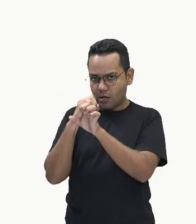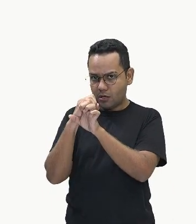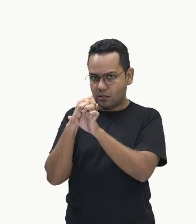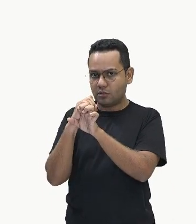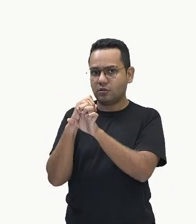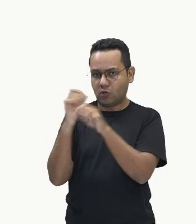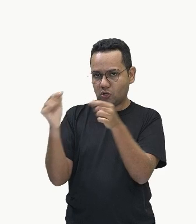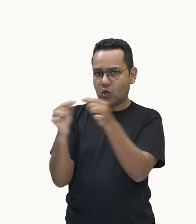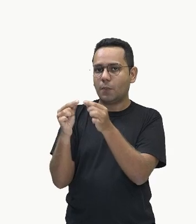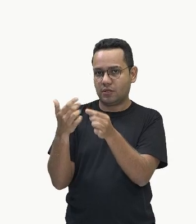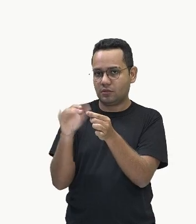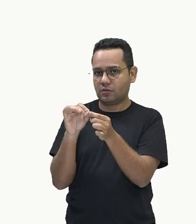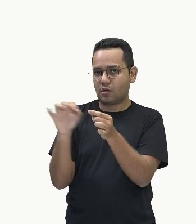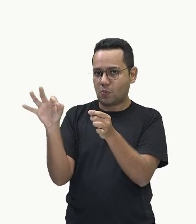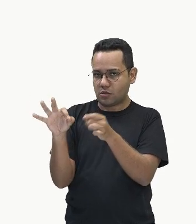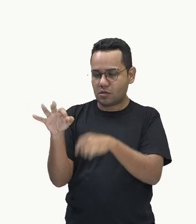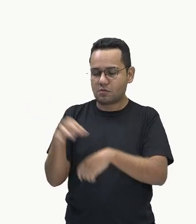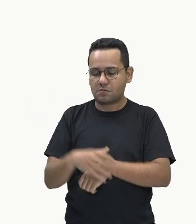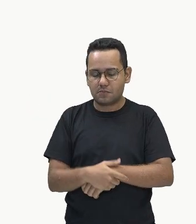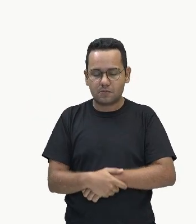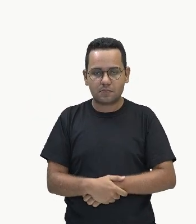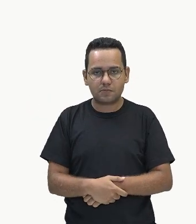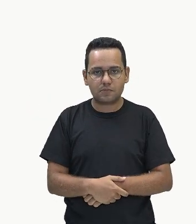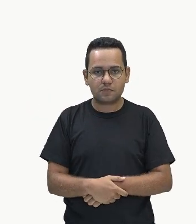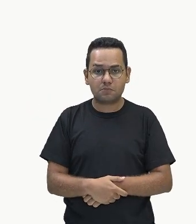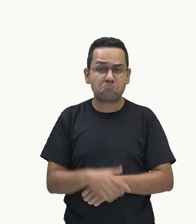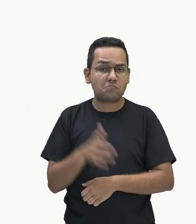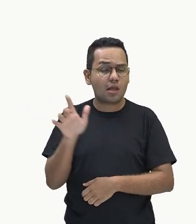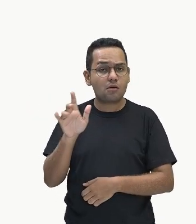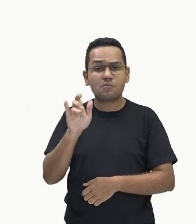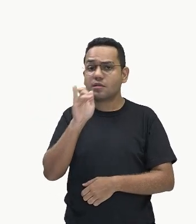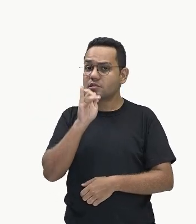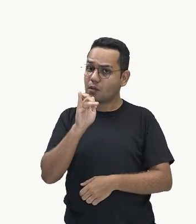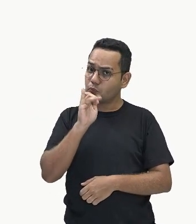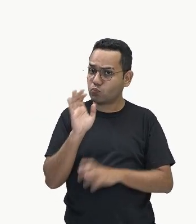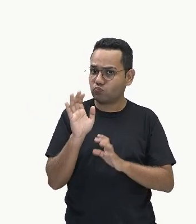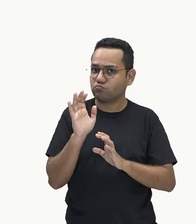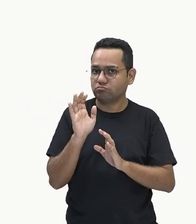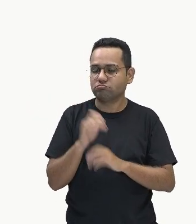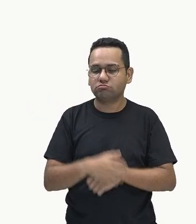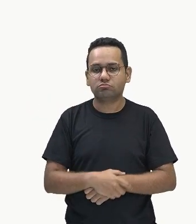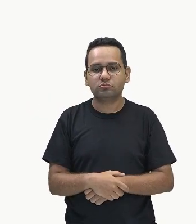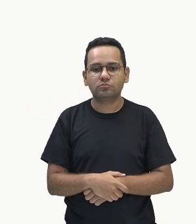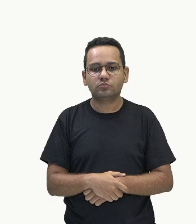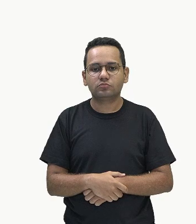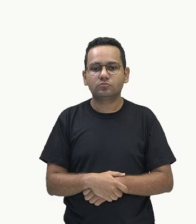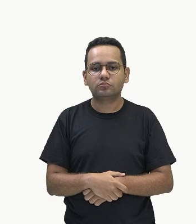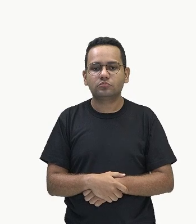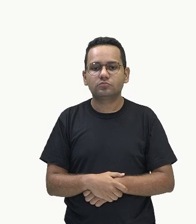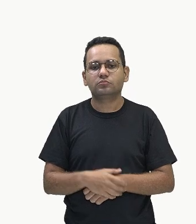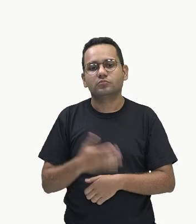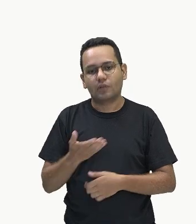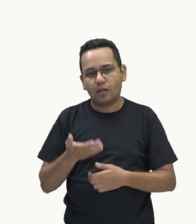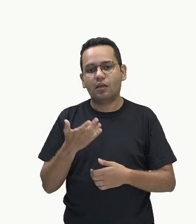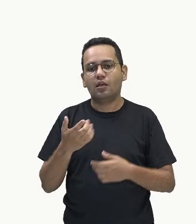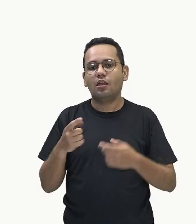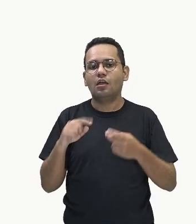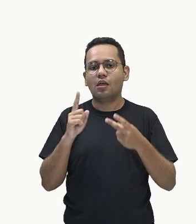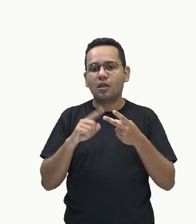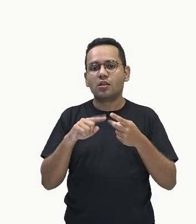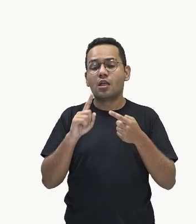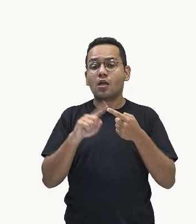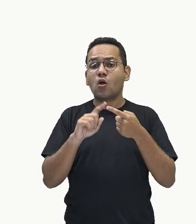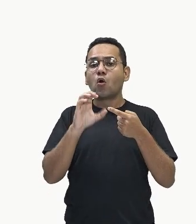tá? Então, esse aqui é um exemplo de gráfico, que é o gráfico de composição.